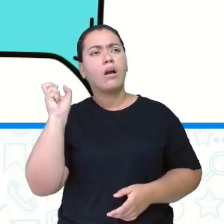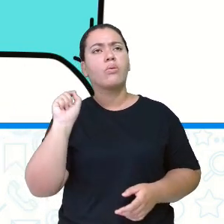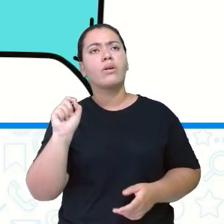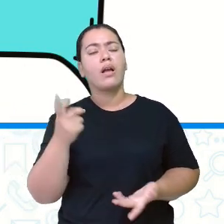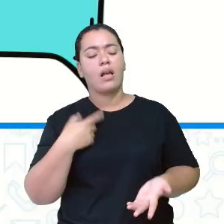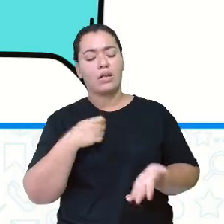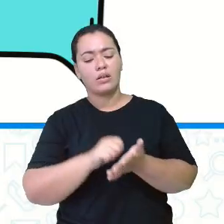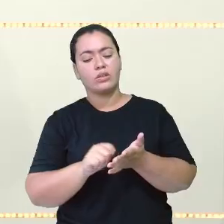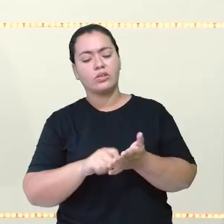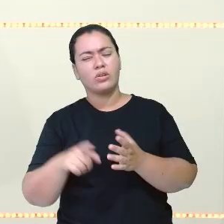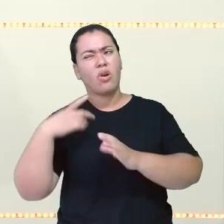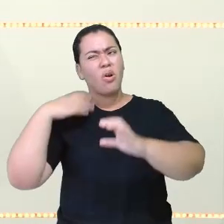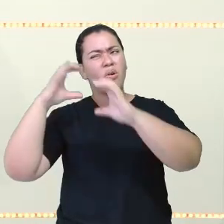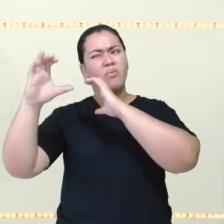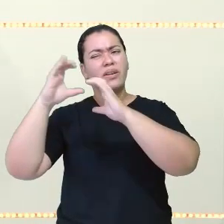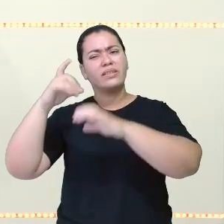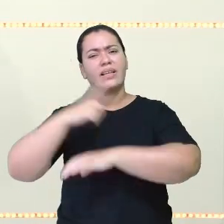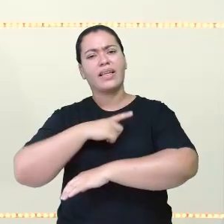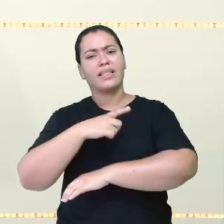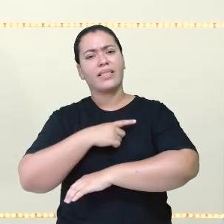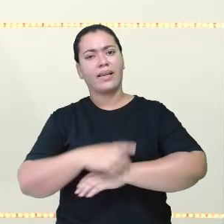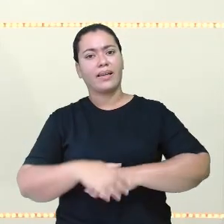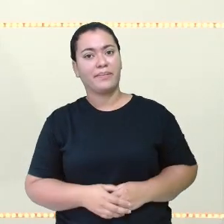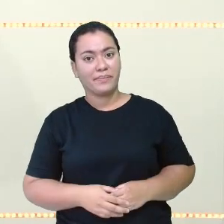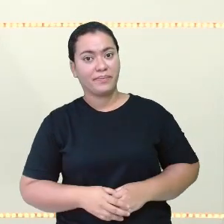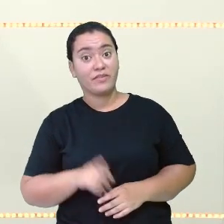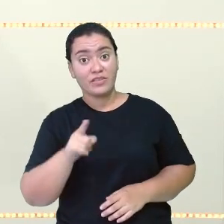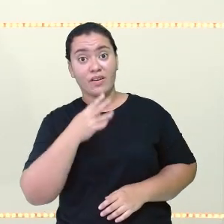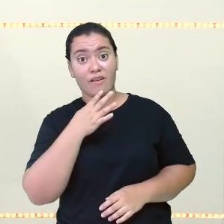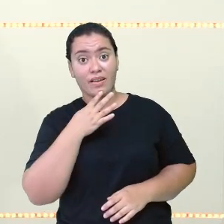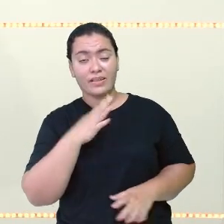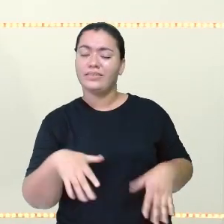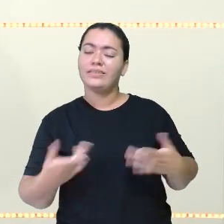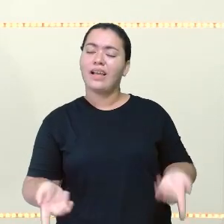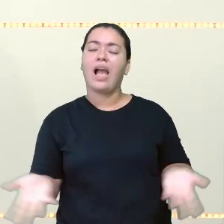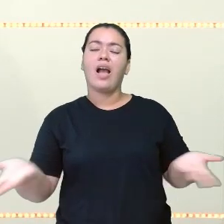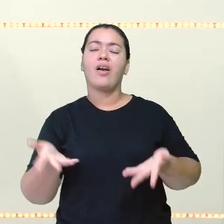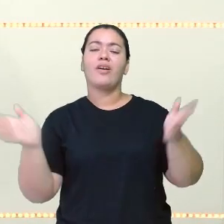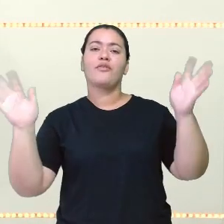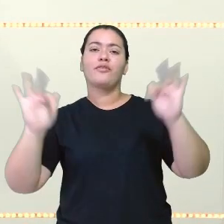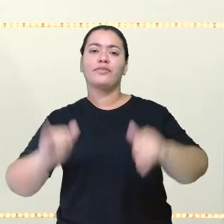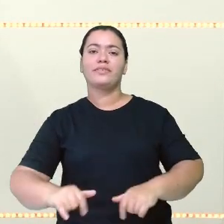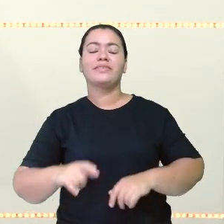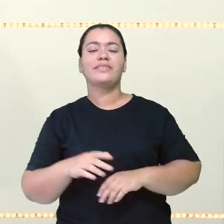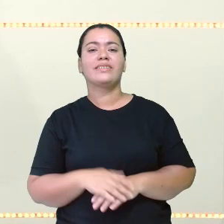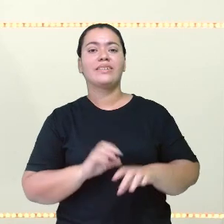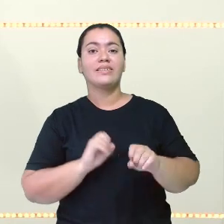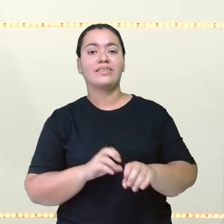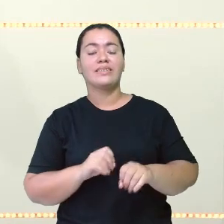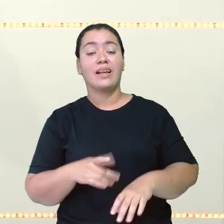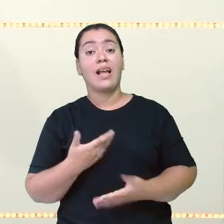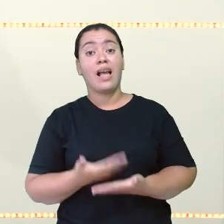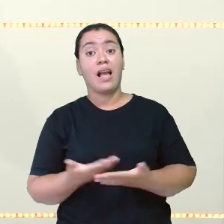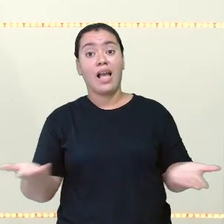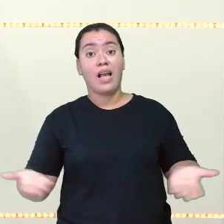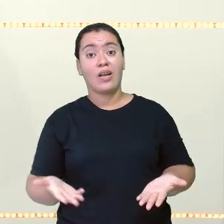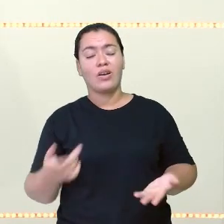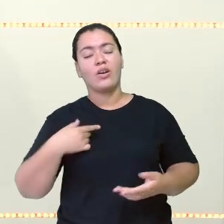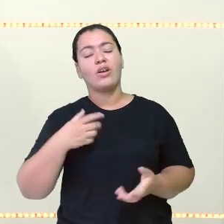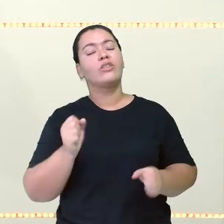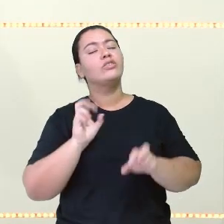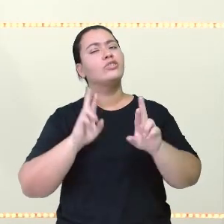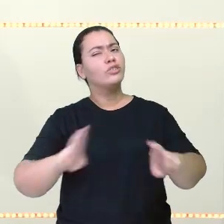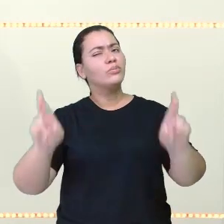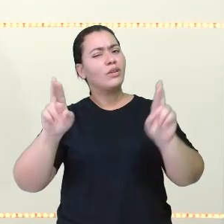sonoros que vocês conhecem? E é isso. A gente está finalizando a nossa aula por aqui. Eu espero que vocês tenham compreendido